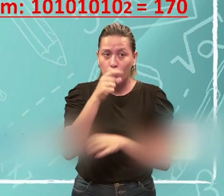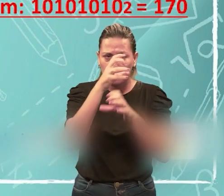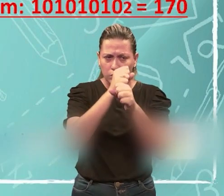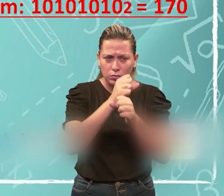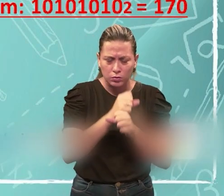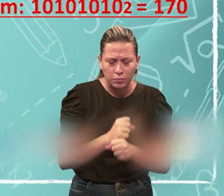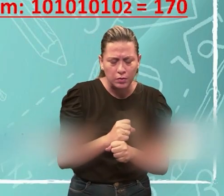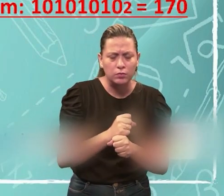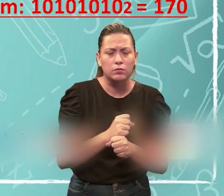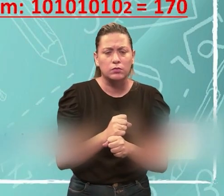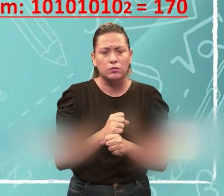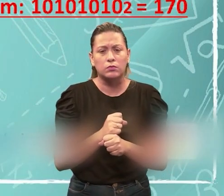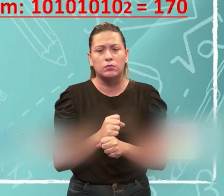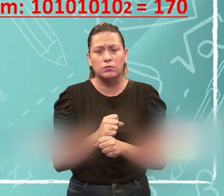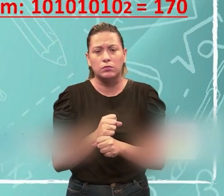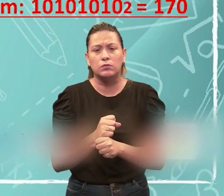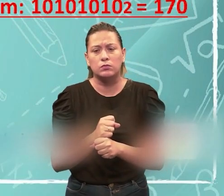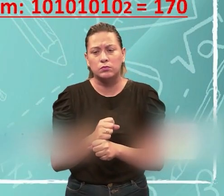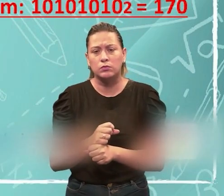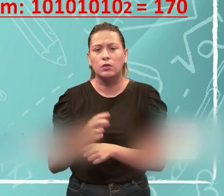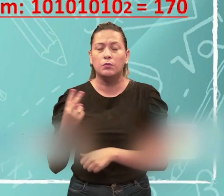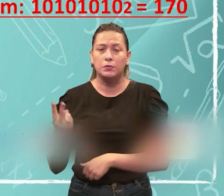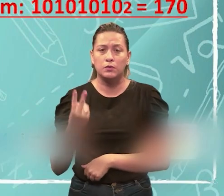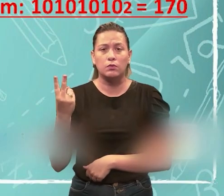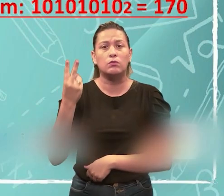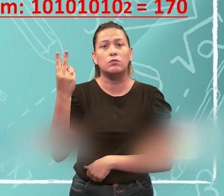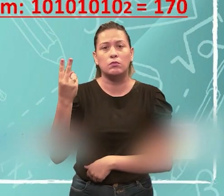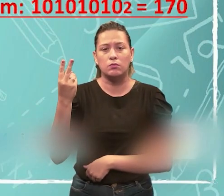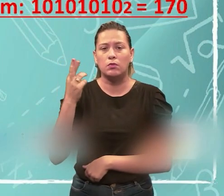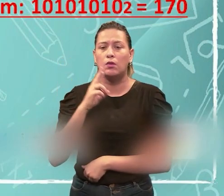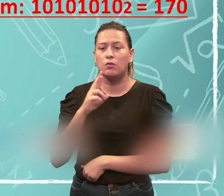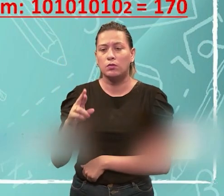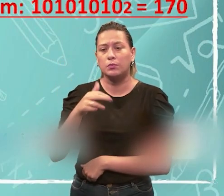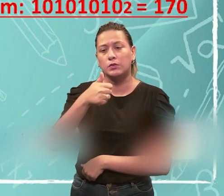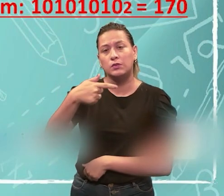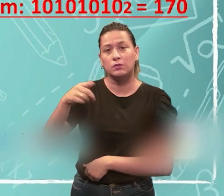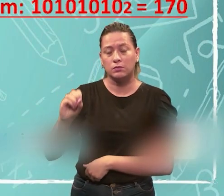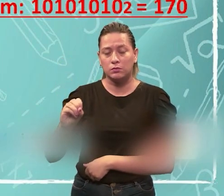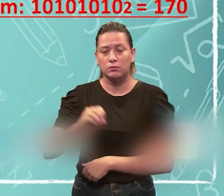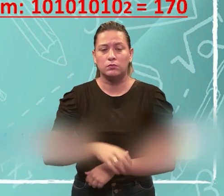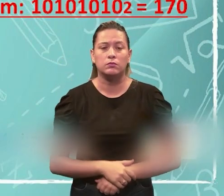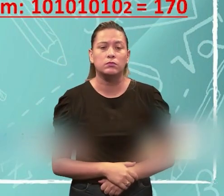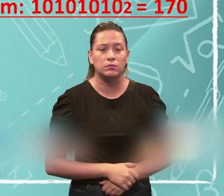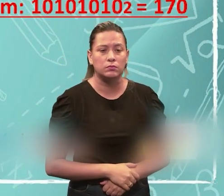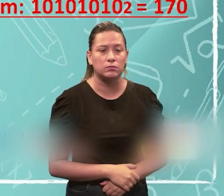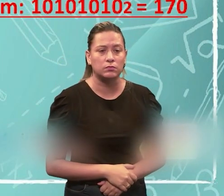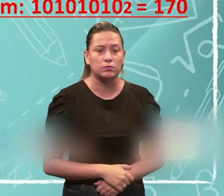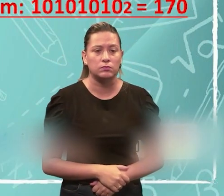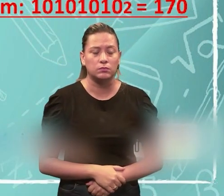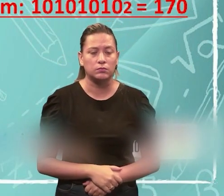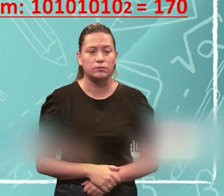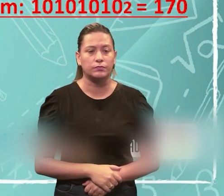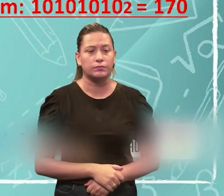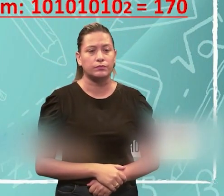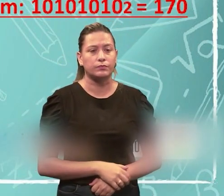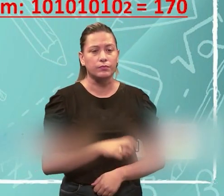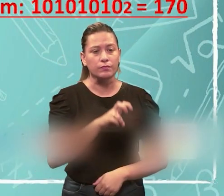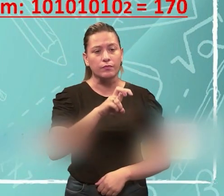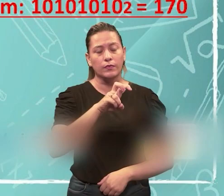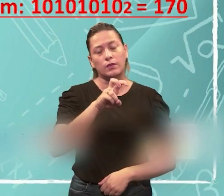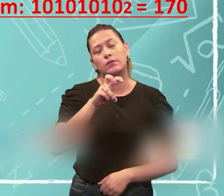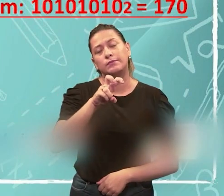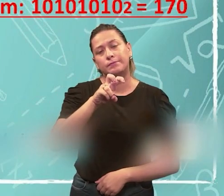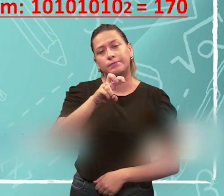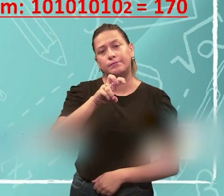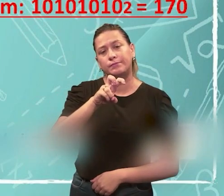somatório dele dê esse valor, na parte superior do decimal, tá? Isso eu estou passando do decimal para o binário. Ó,